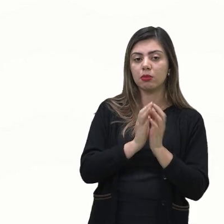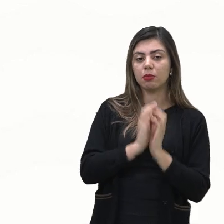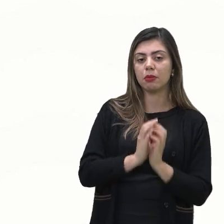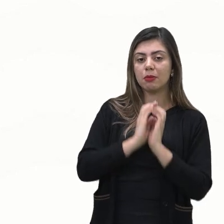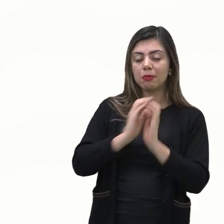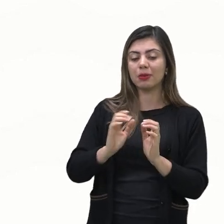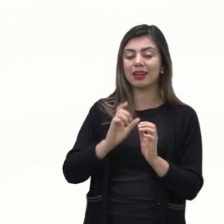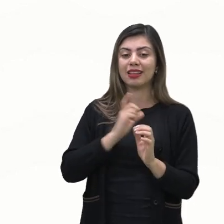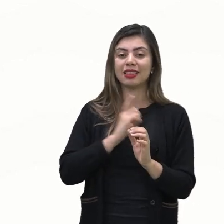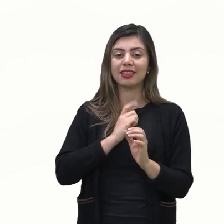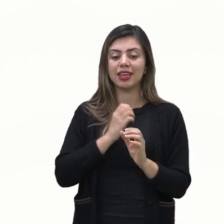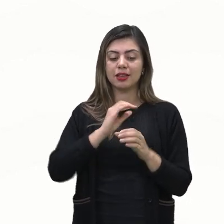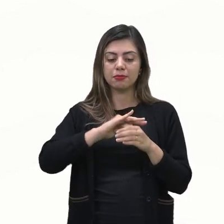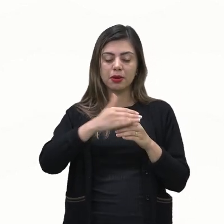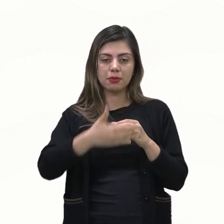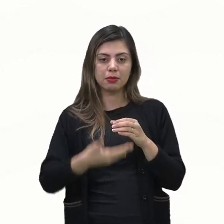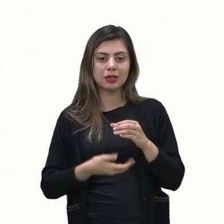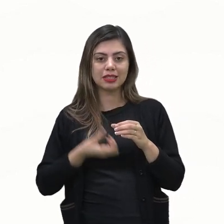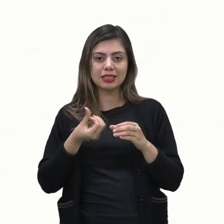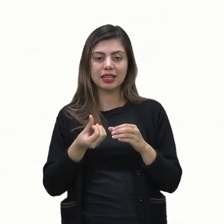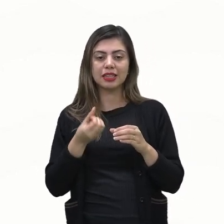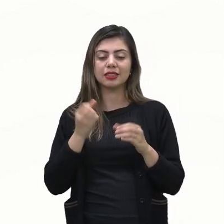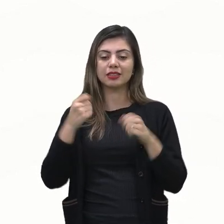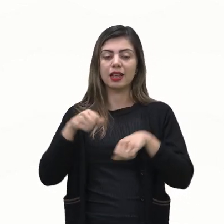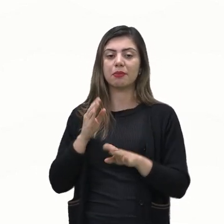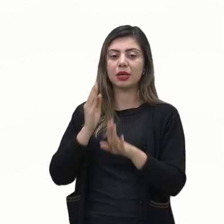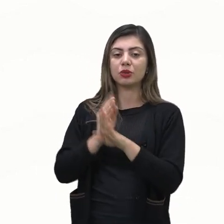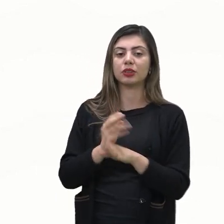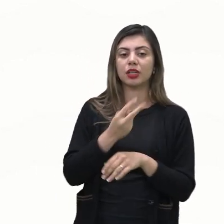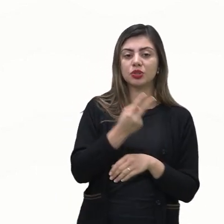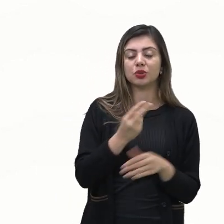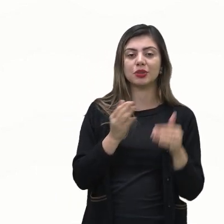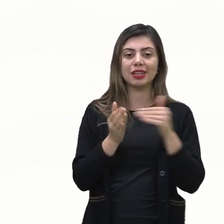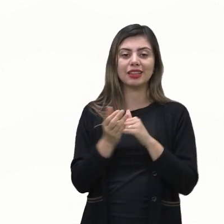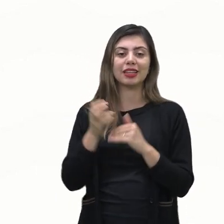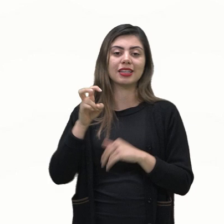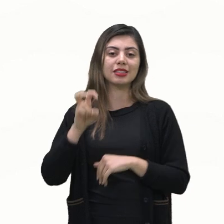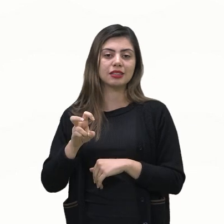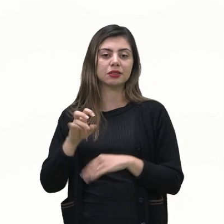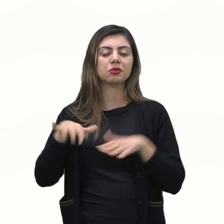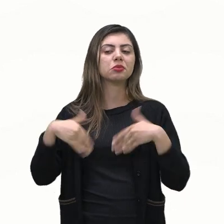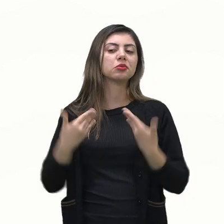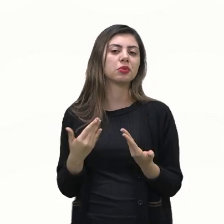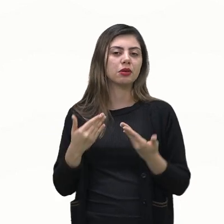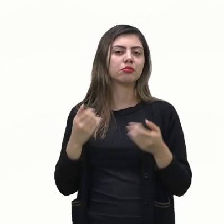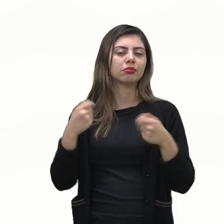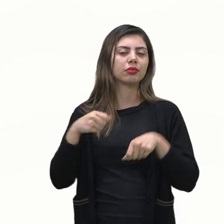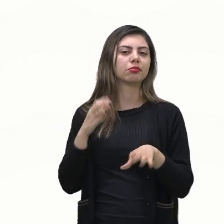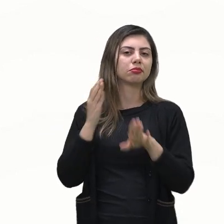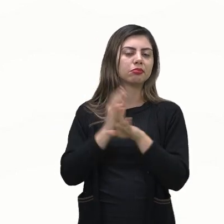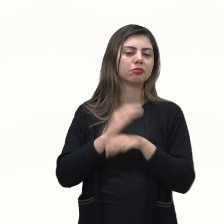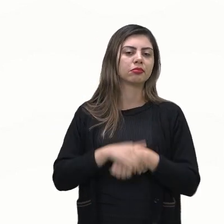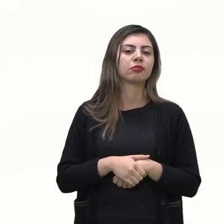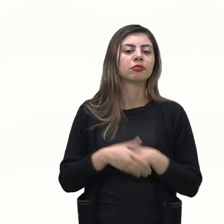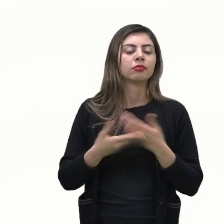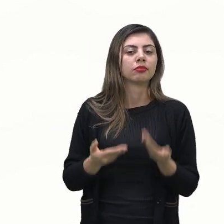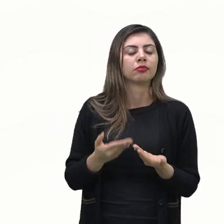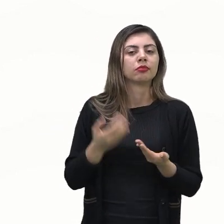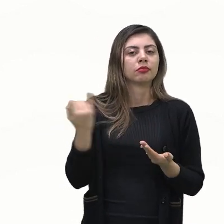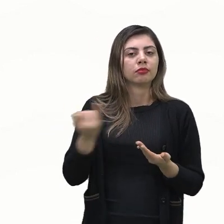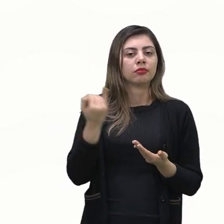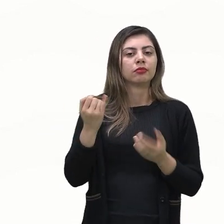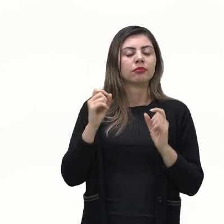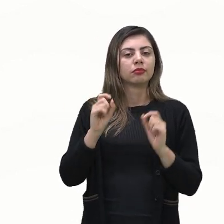no lançamento de um dado de 6 faces pessoal novamente insisto é importante que